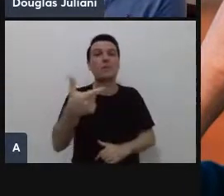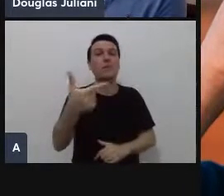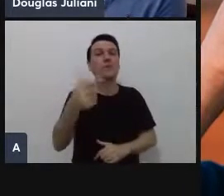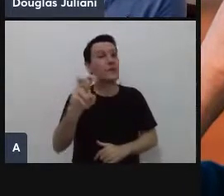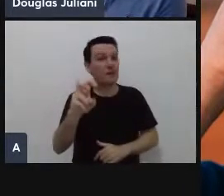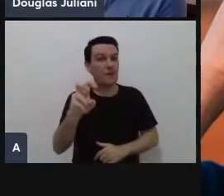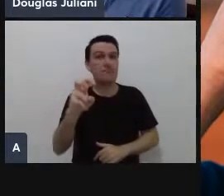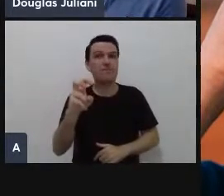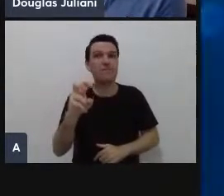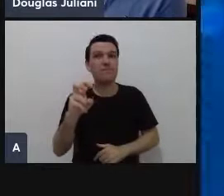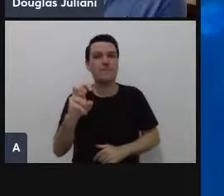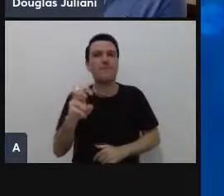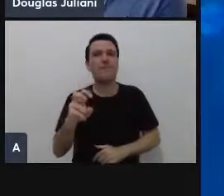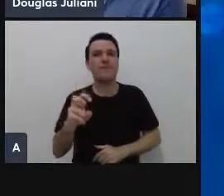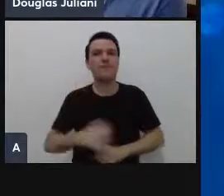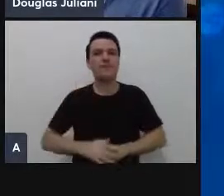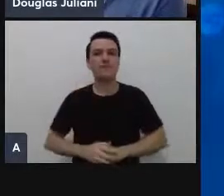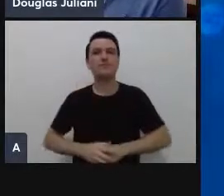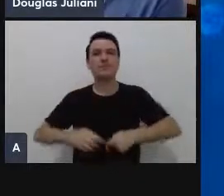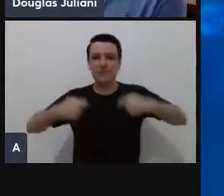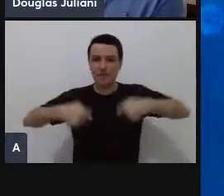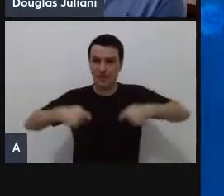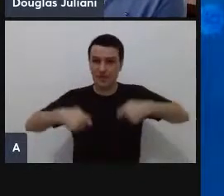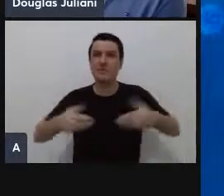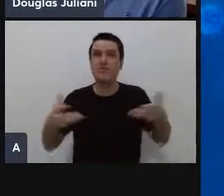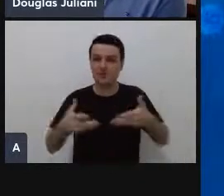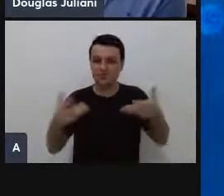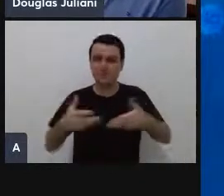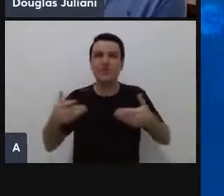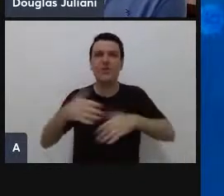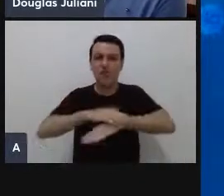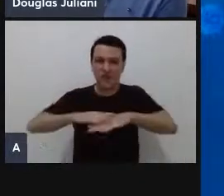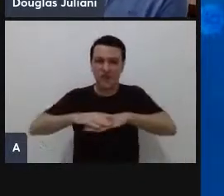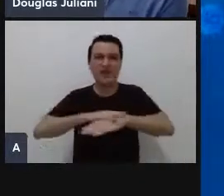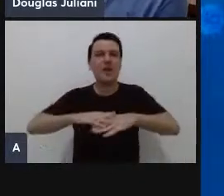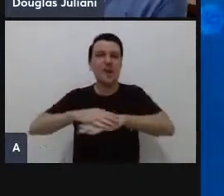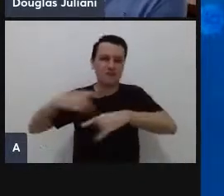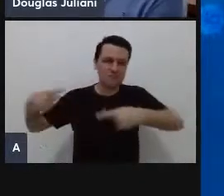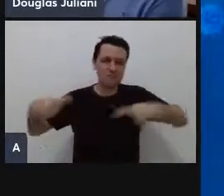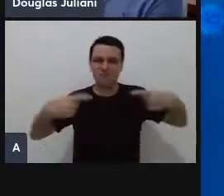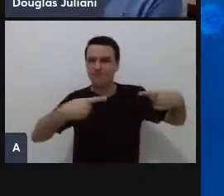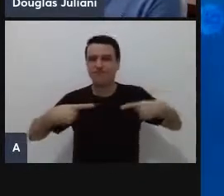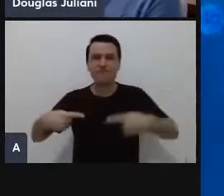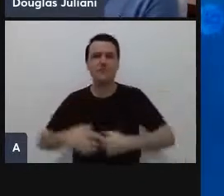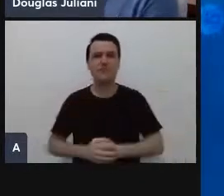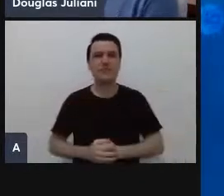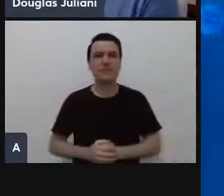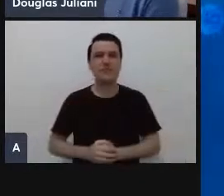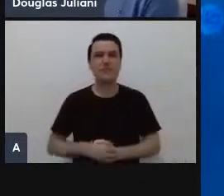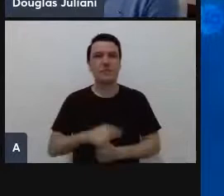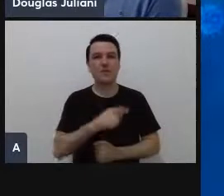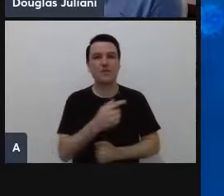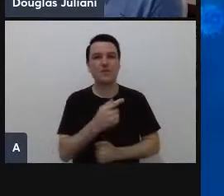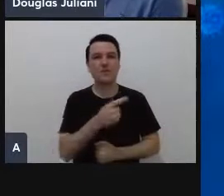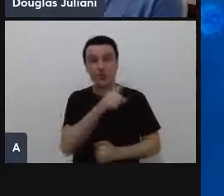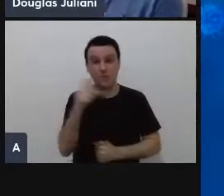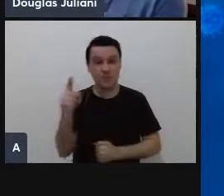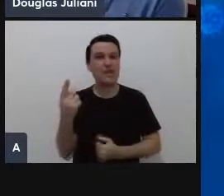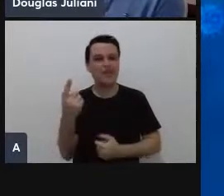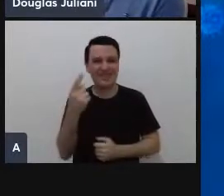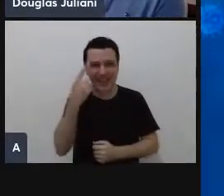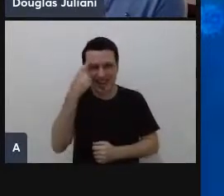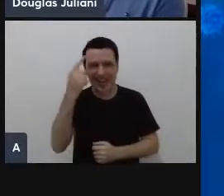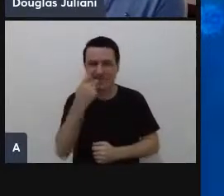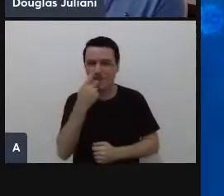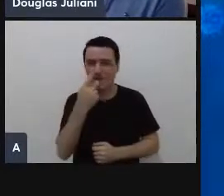que a gente precisa falar sobre isso. Bom, vocês então, como citaram, precisaram desenvolver um